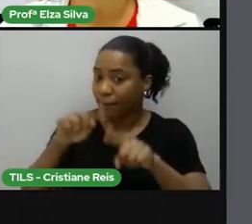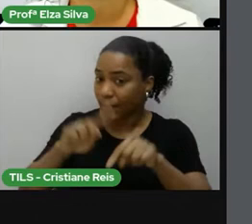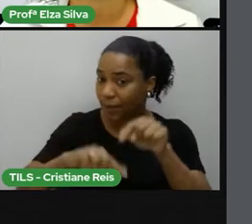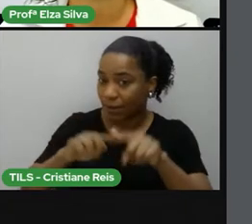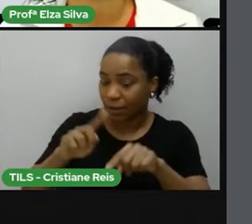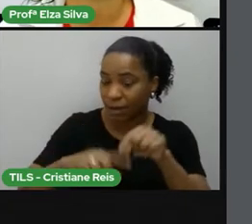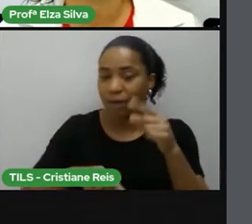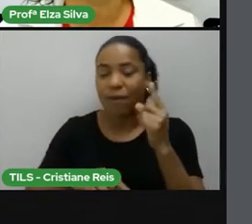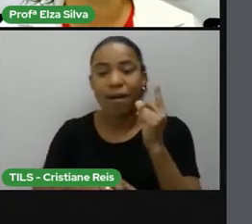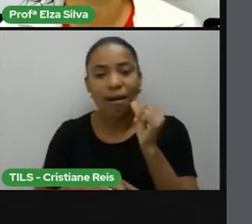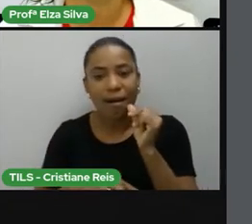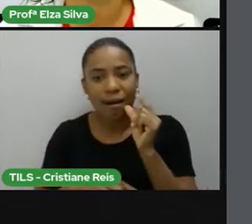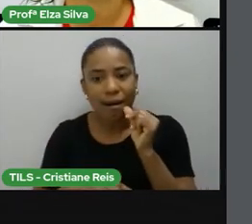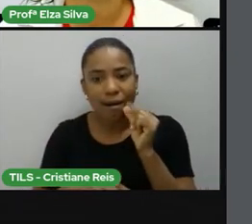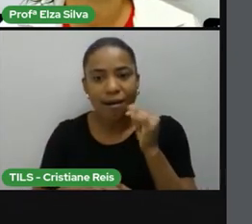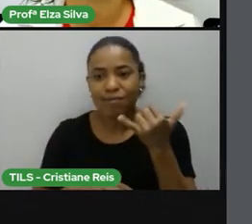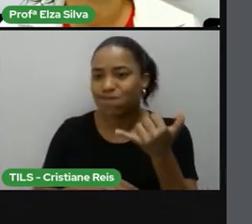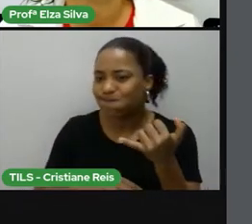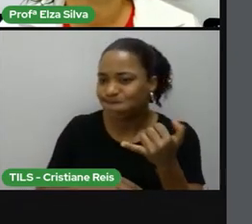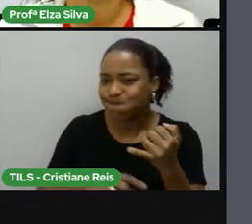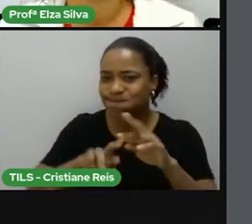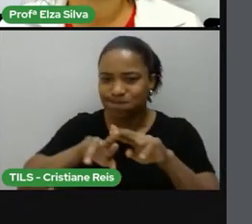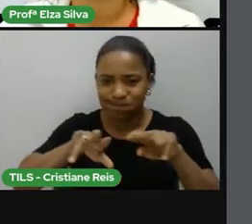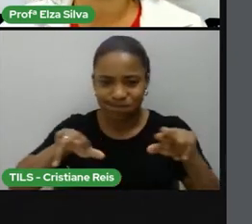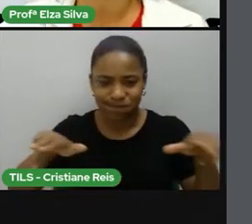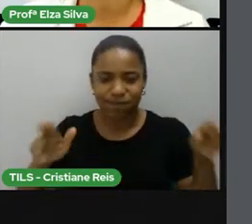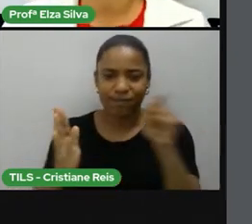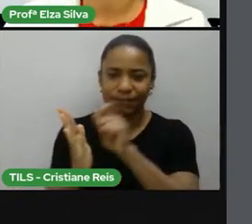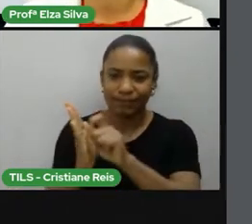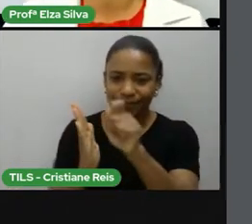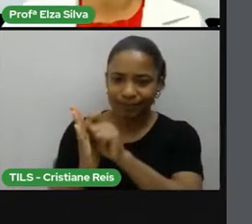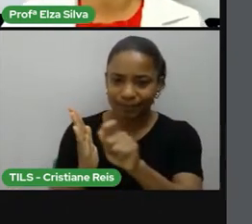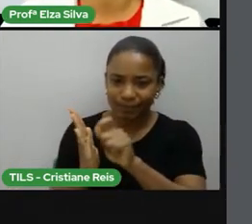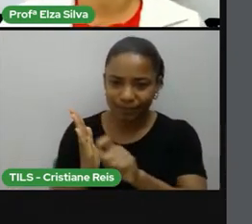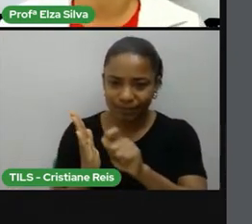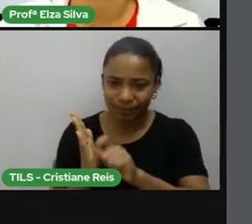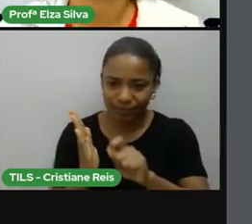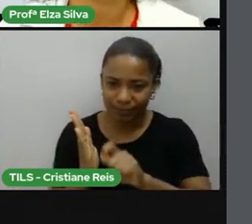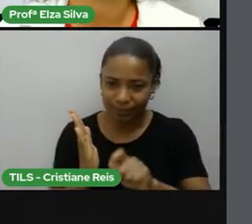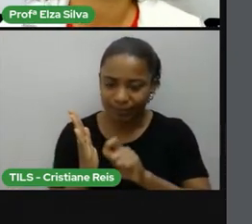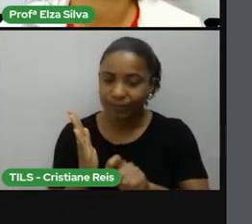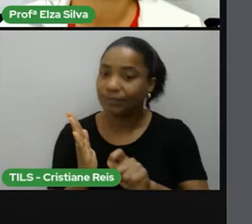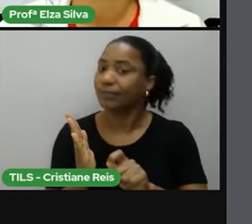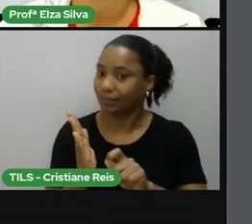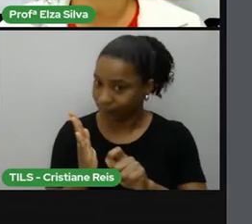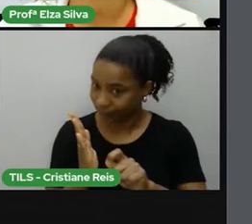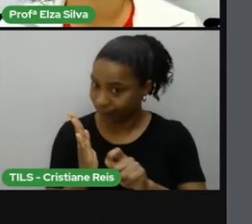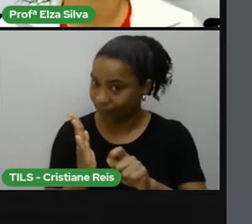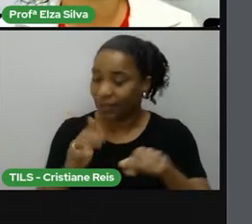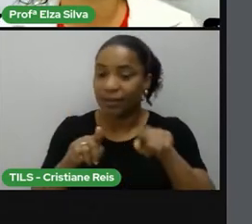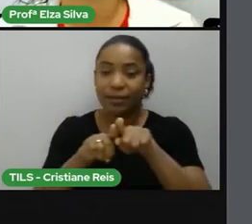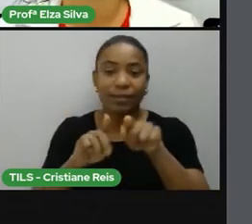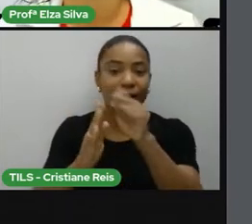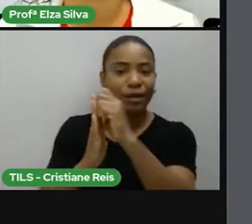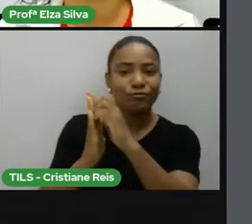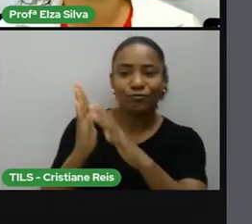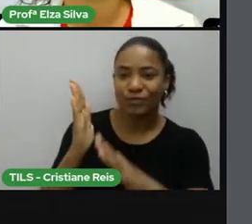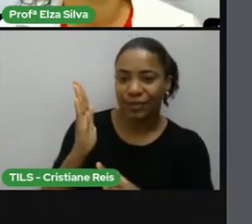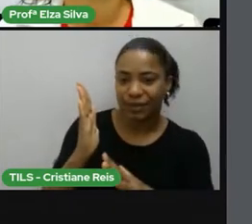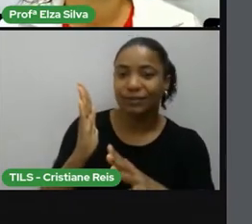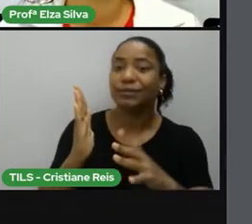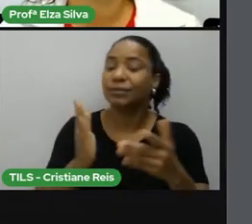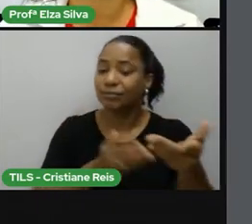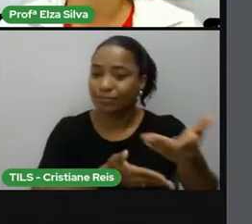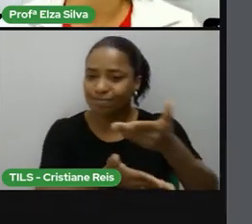para fazer anotações. Todas as atividades que forem propostas, interativas ou não,